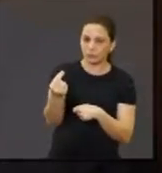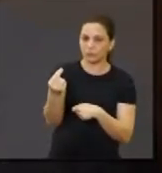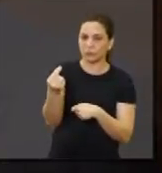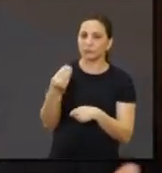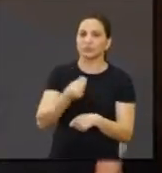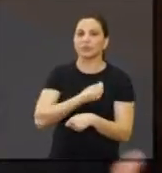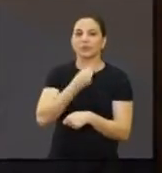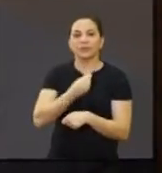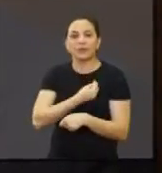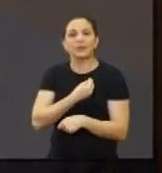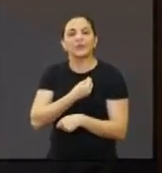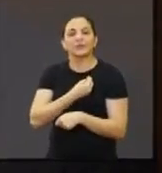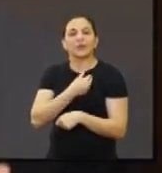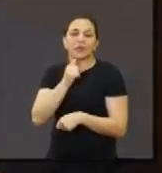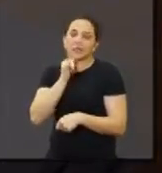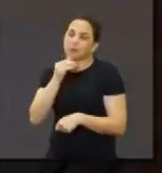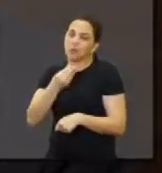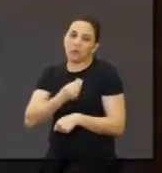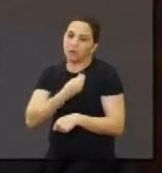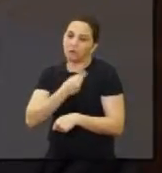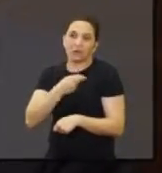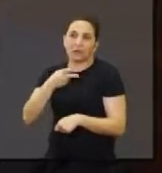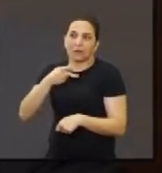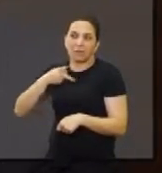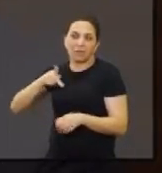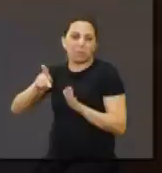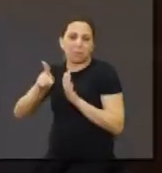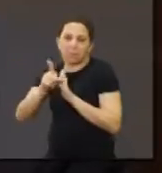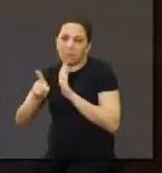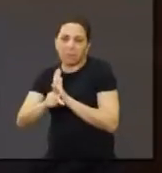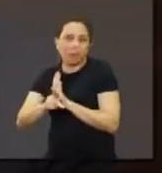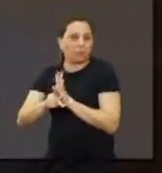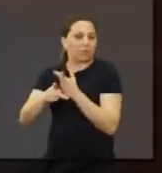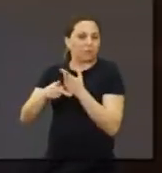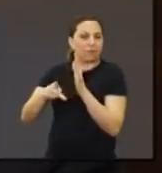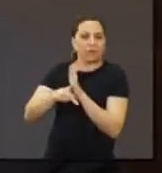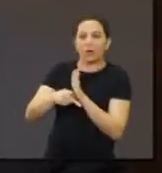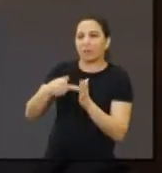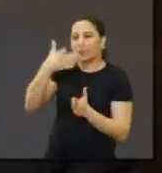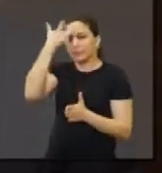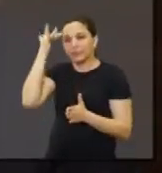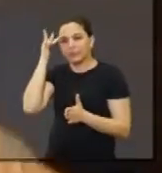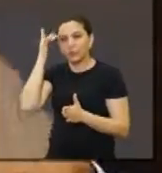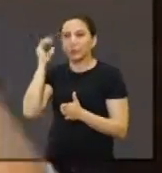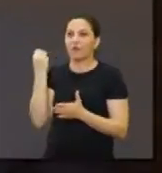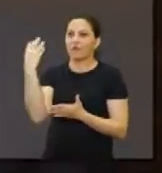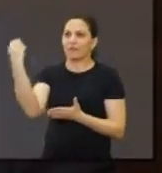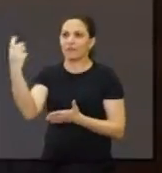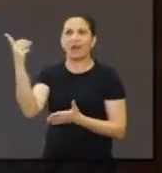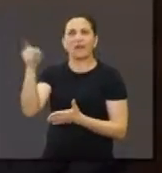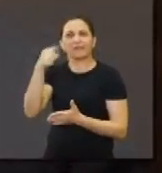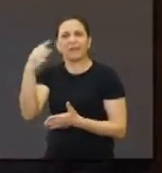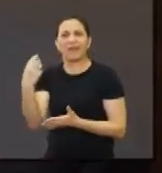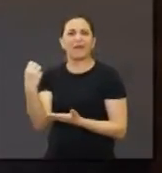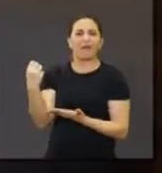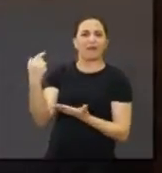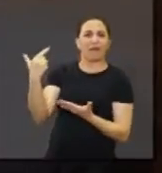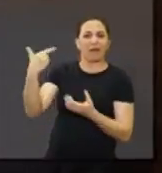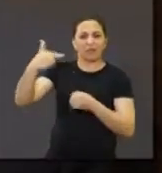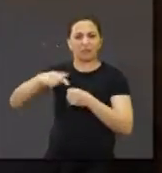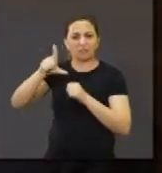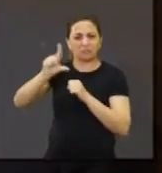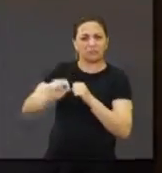Na vida da gente, em particular, você faz o quê? Evita viagem, adia viagem, gasta menos combustível.